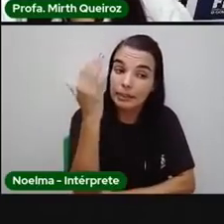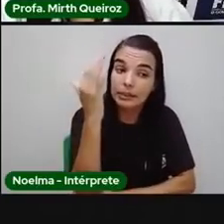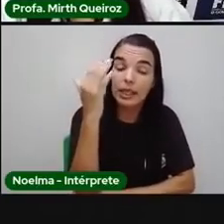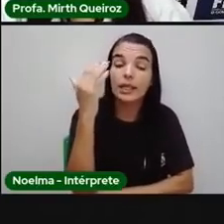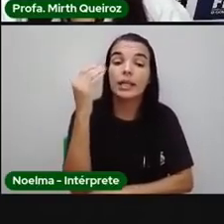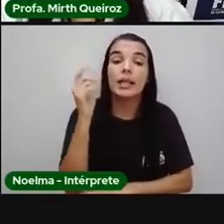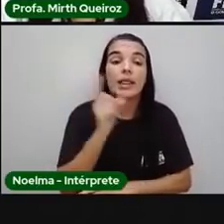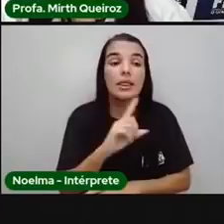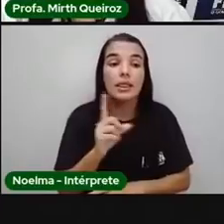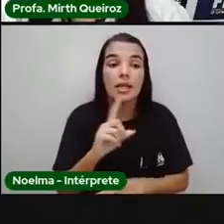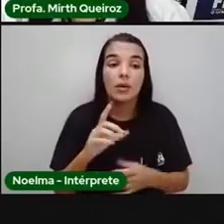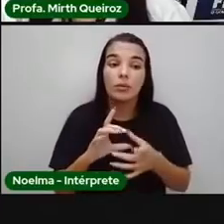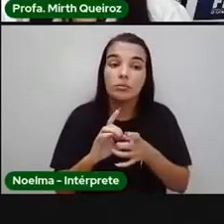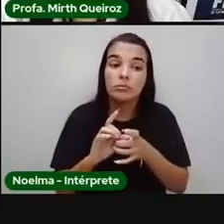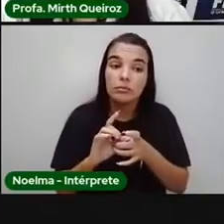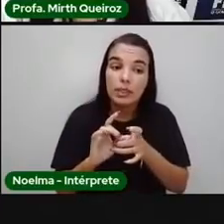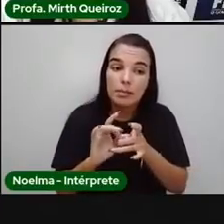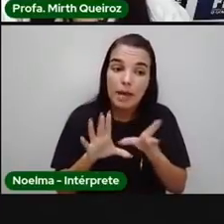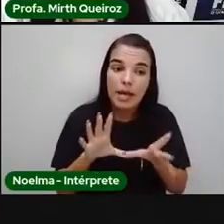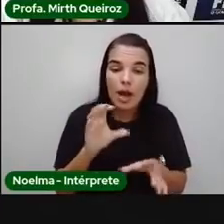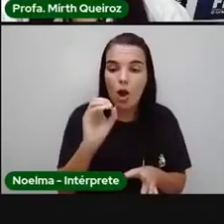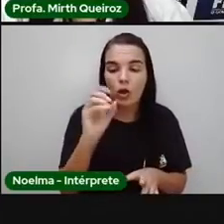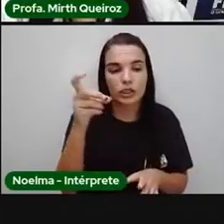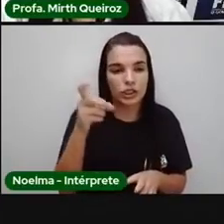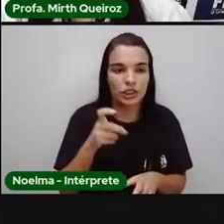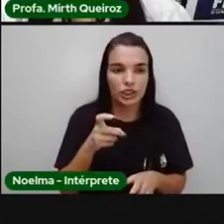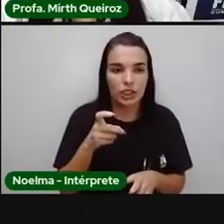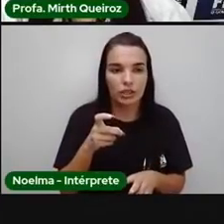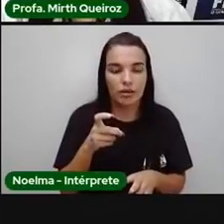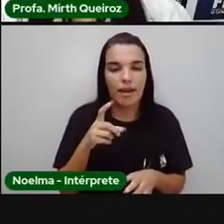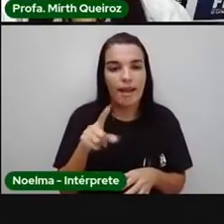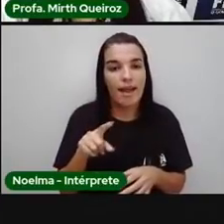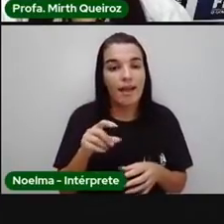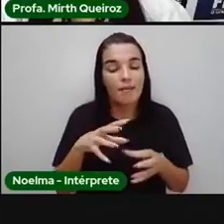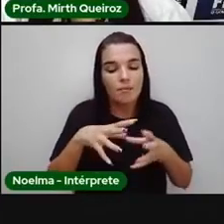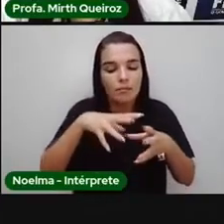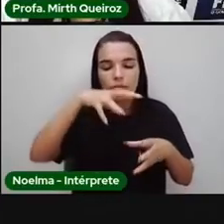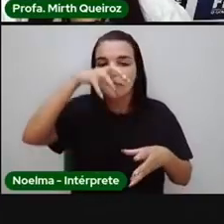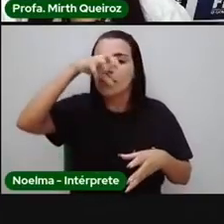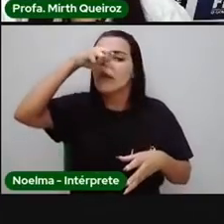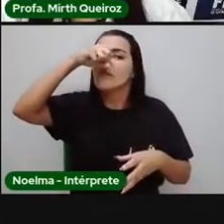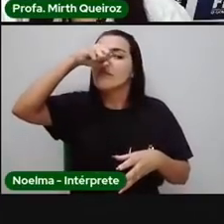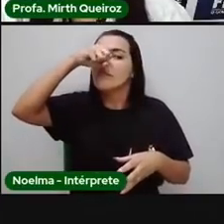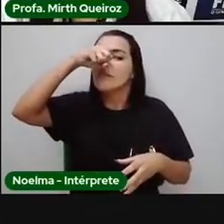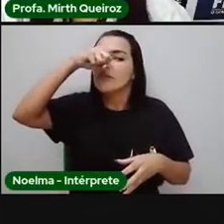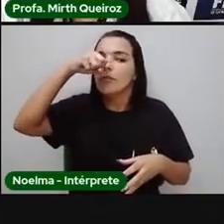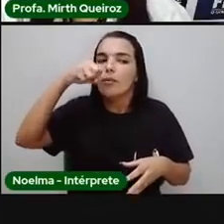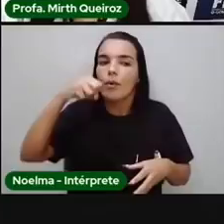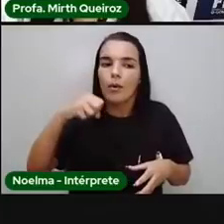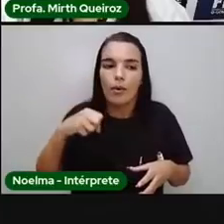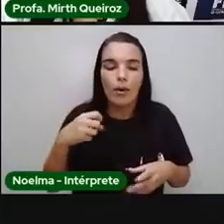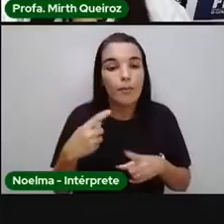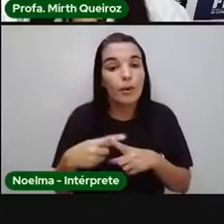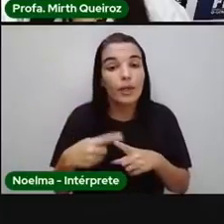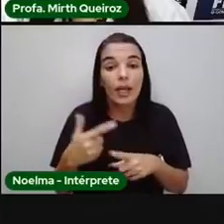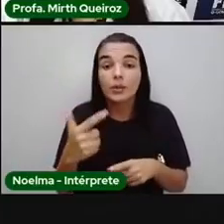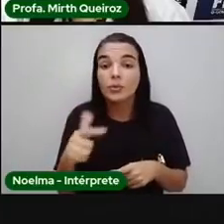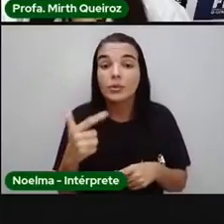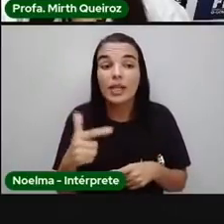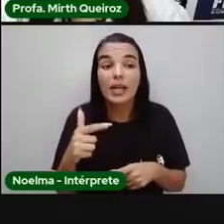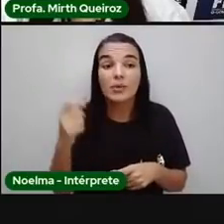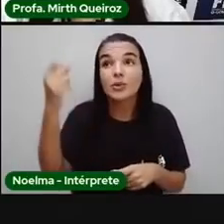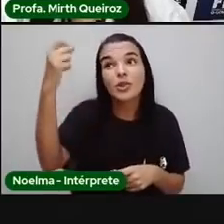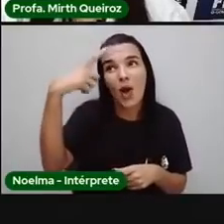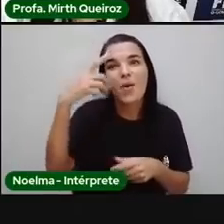a gente. Elas liberam o gás carbônico e puxam o oxigênio. Por quê? Porque de noite não tem como realizar